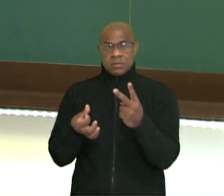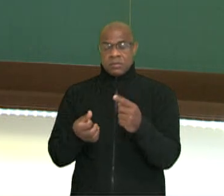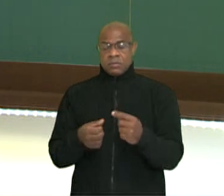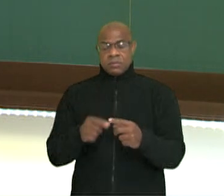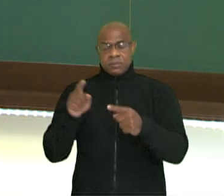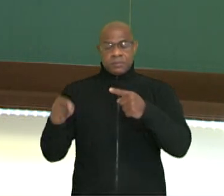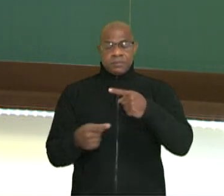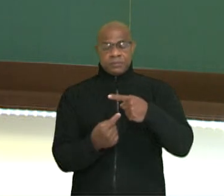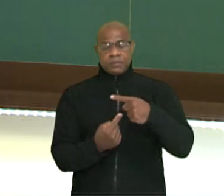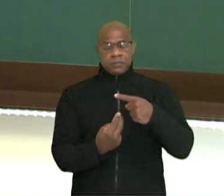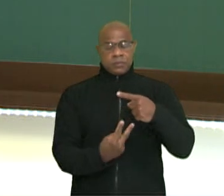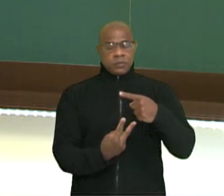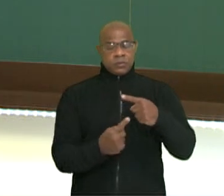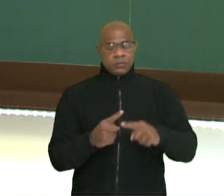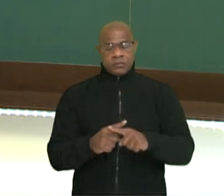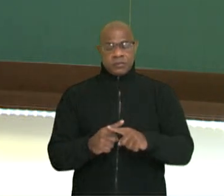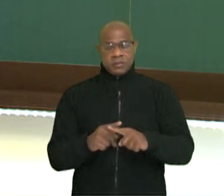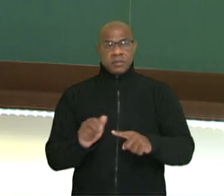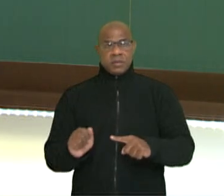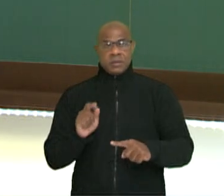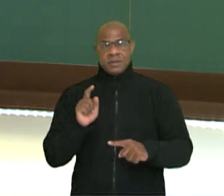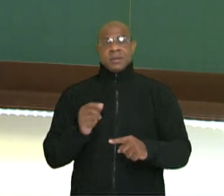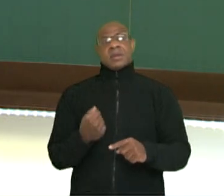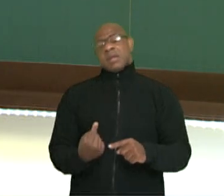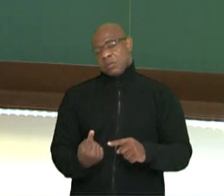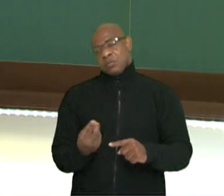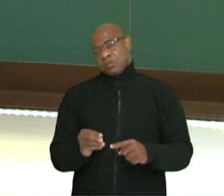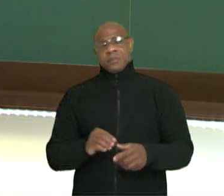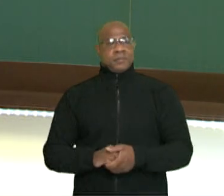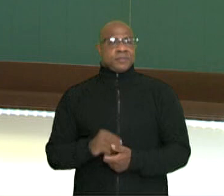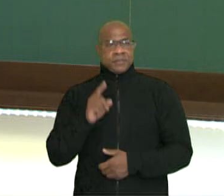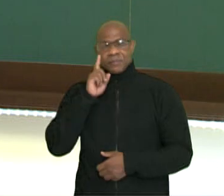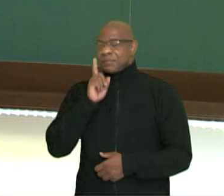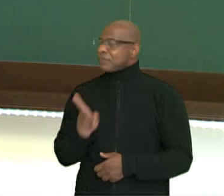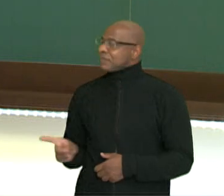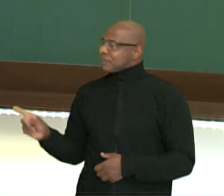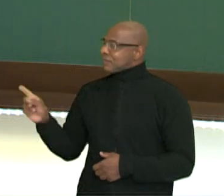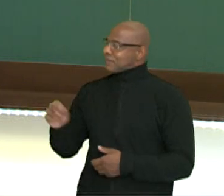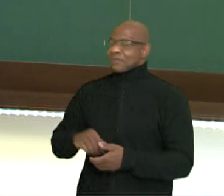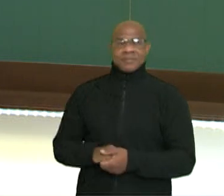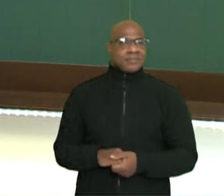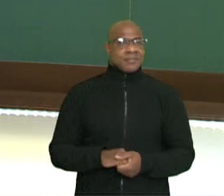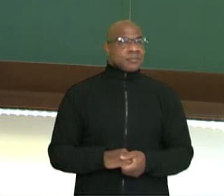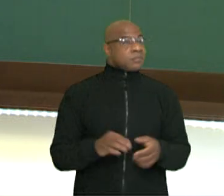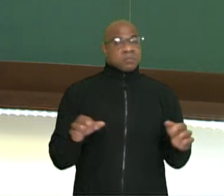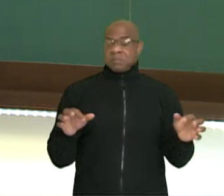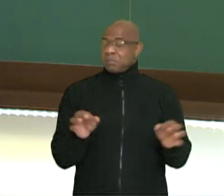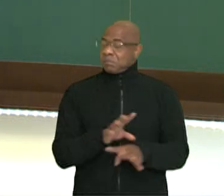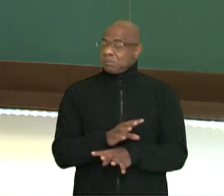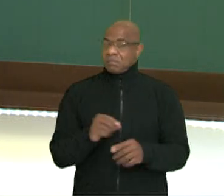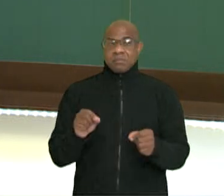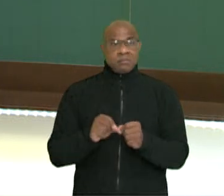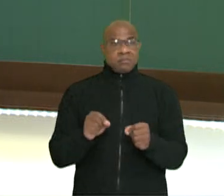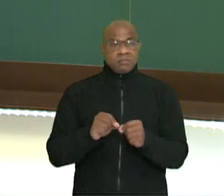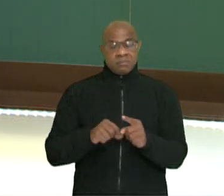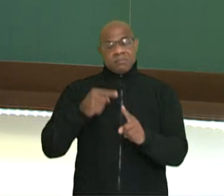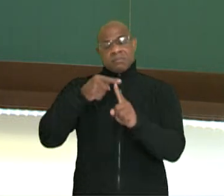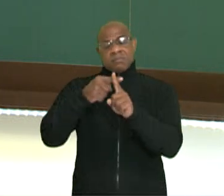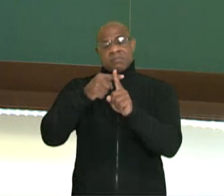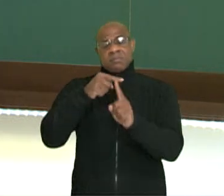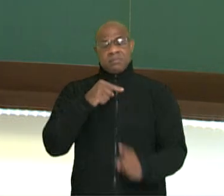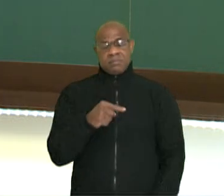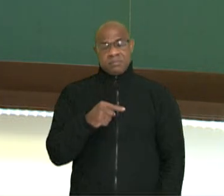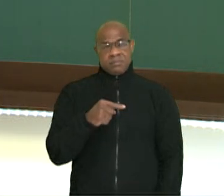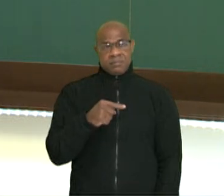Acabou o problema, né? Raiz de 256 é 16. Pronto. Agora você faz uma conta utilizando mais, a outra